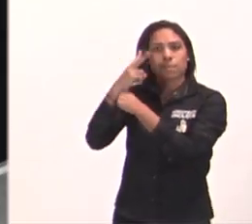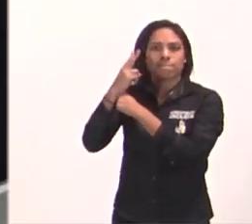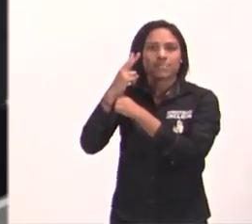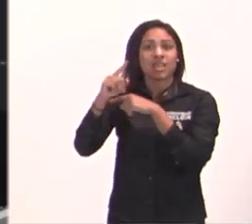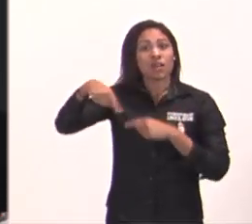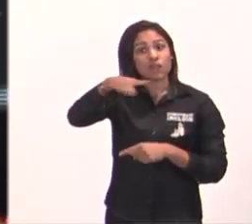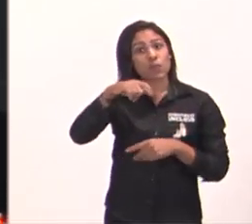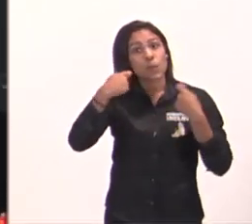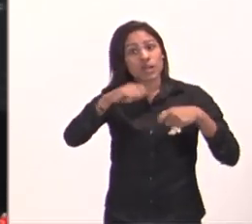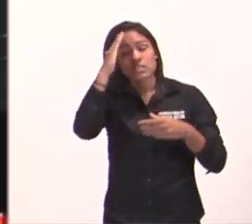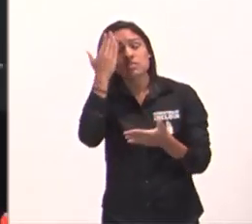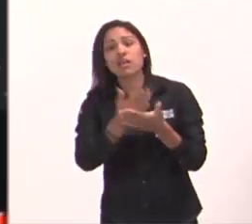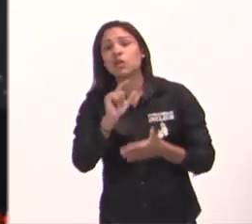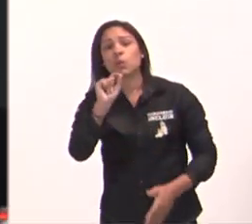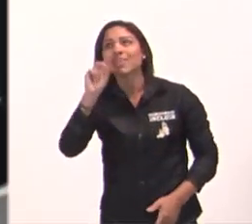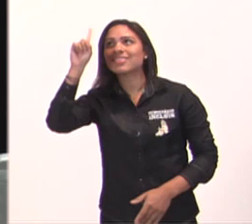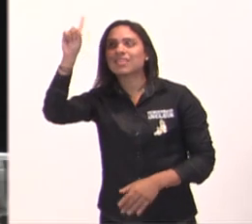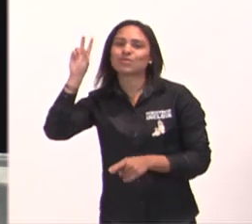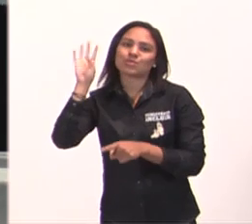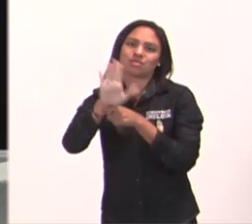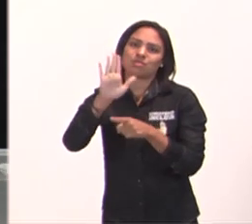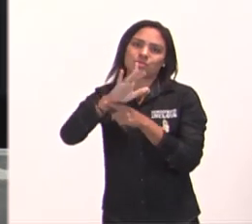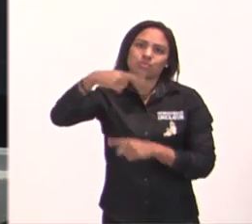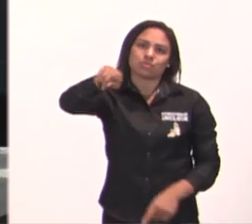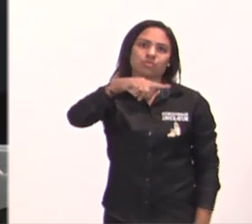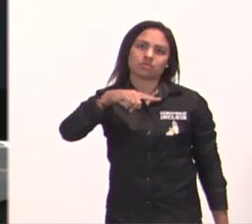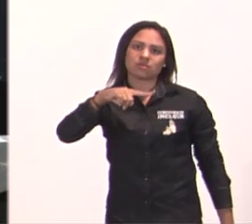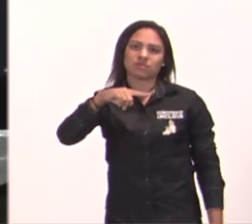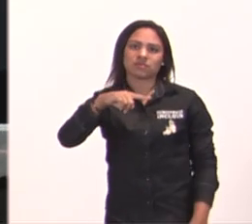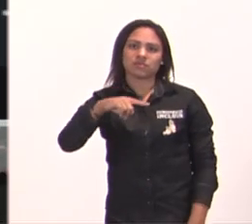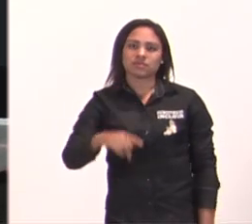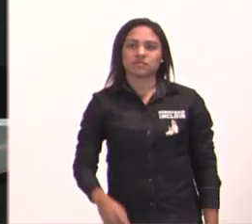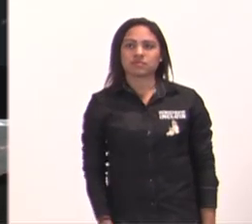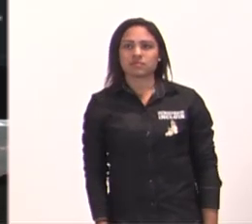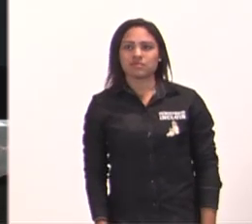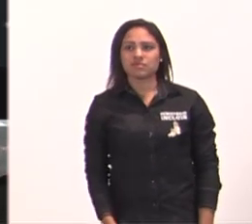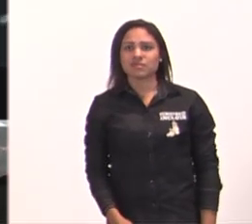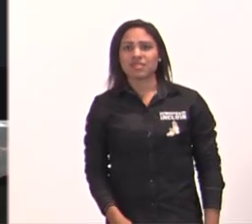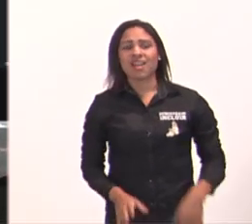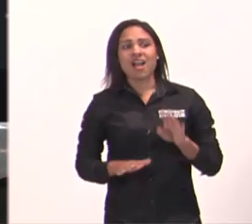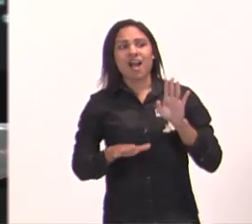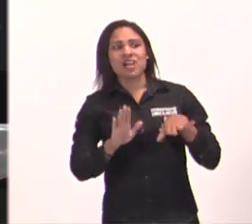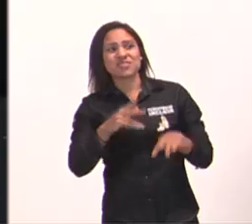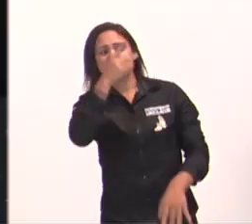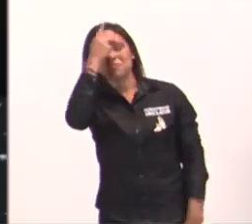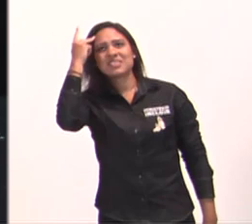mensagem, Deus vai te ajudar, Deus vai te ajudar, muita gente não consegue perceber isso,